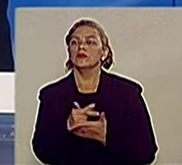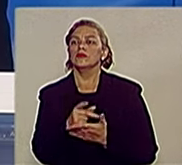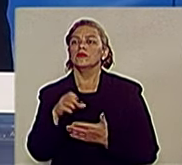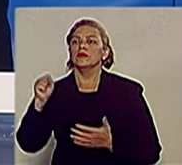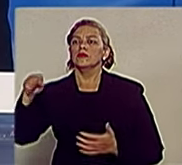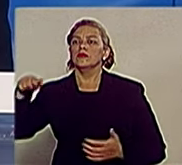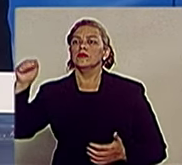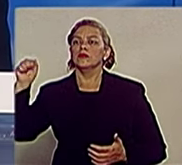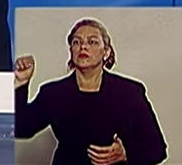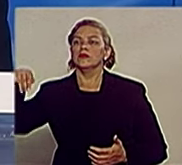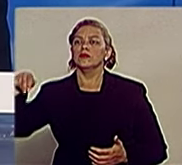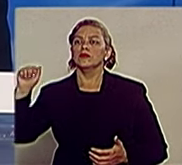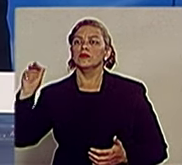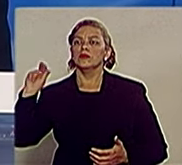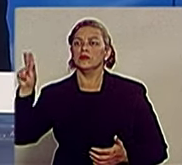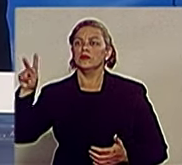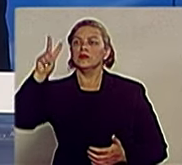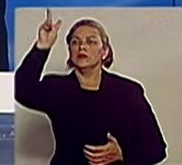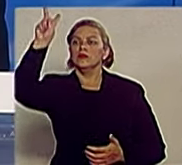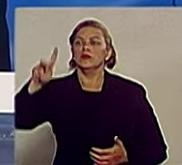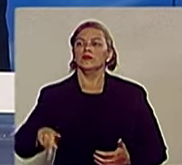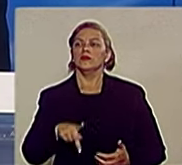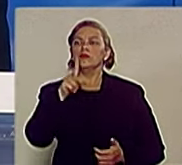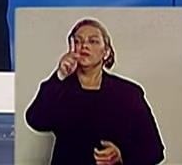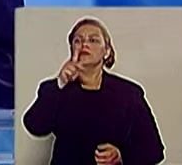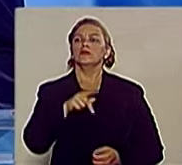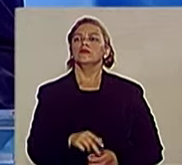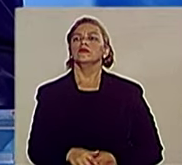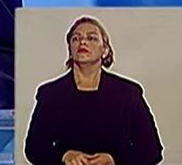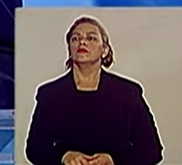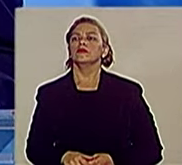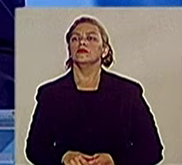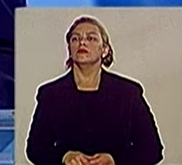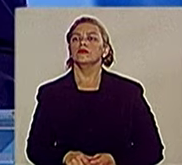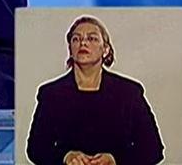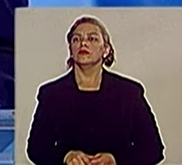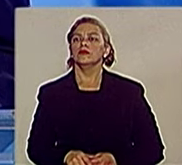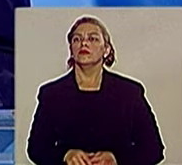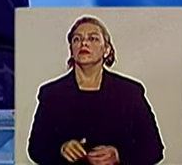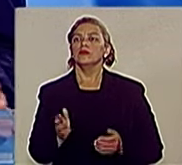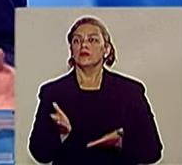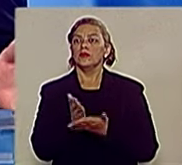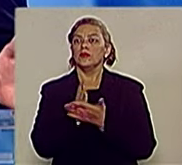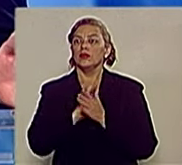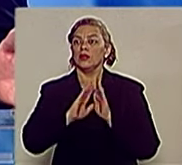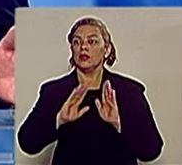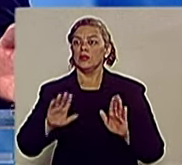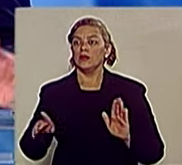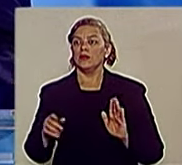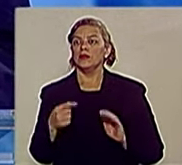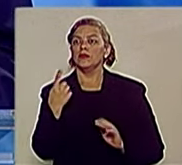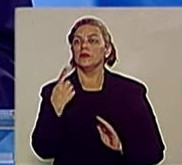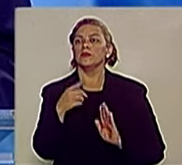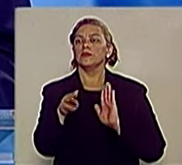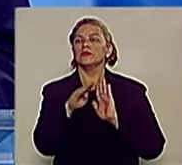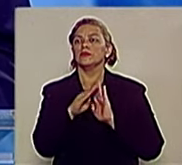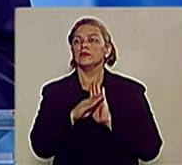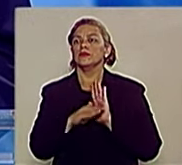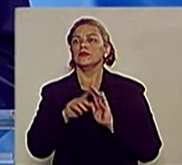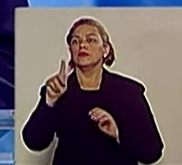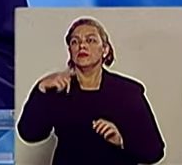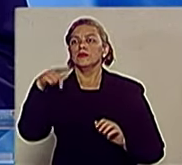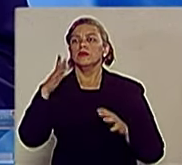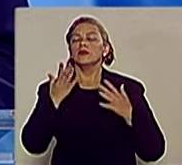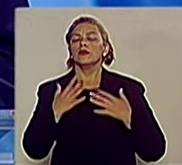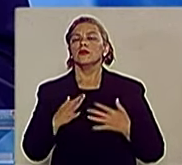nossa aqui do Vale do Paraíba. Ok, candidata. E assim nós chegamos ao final deste bloco. Depois do intervalo,